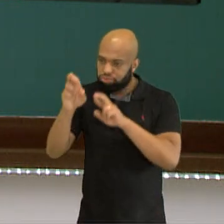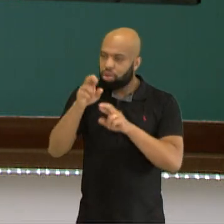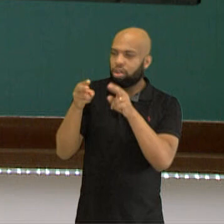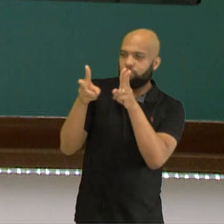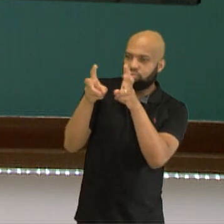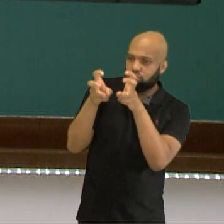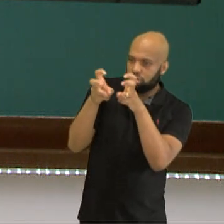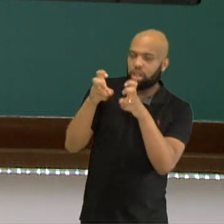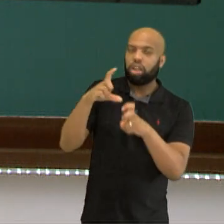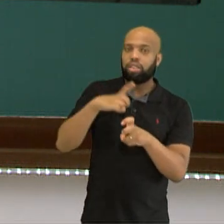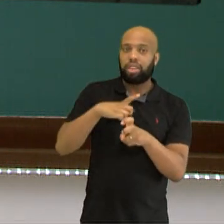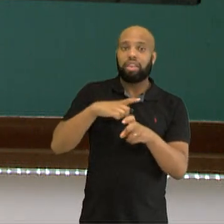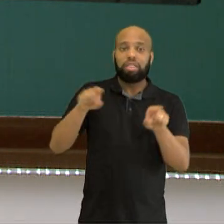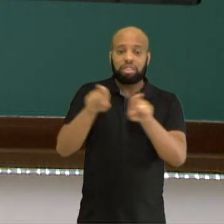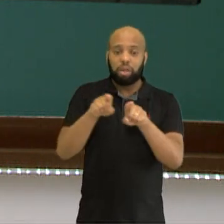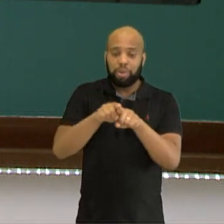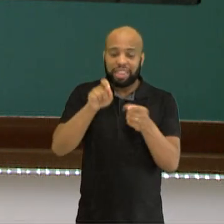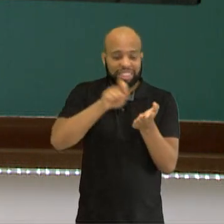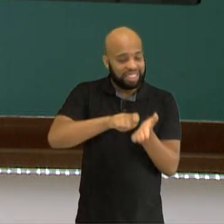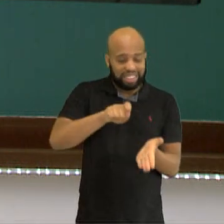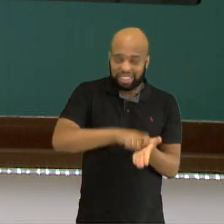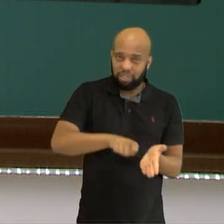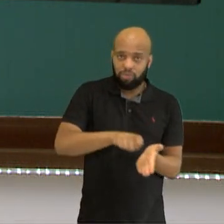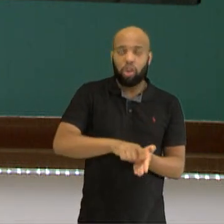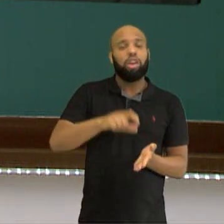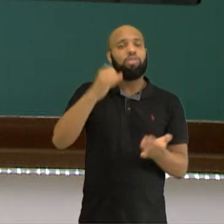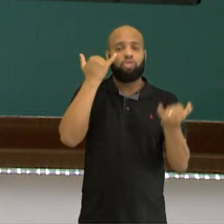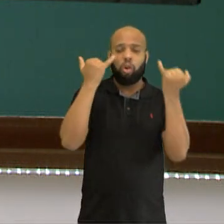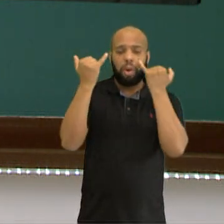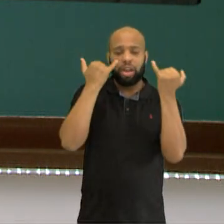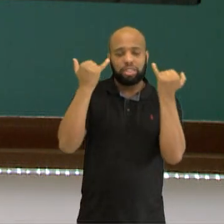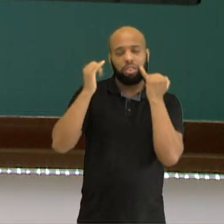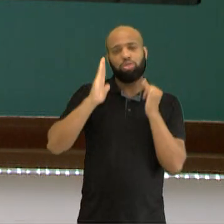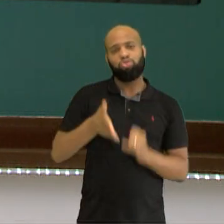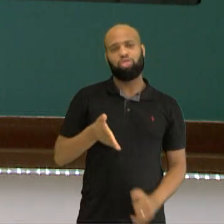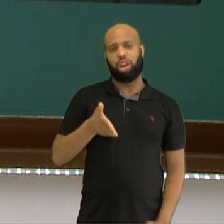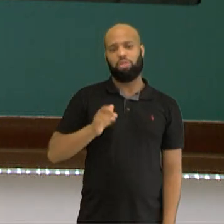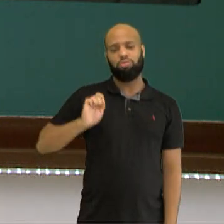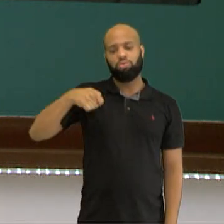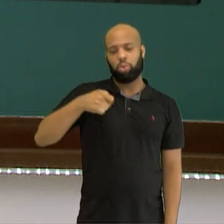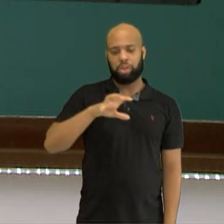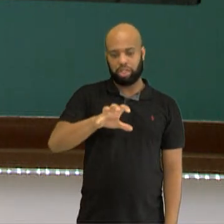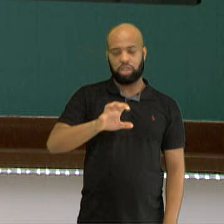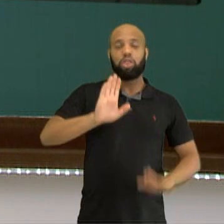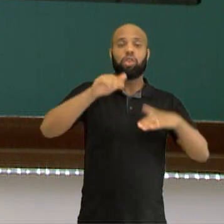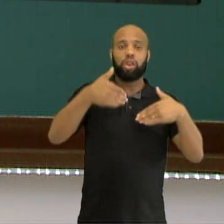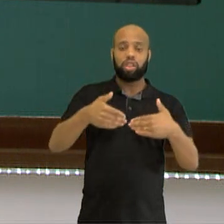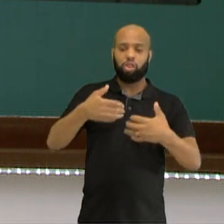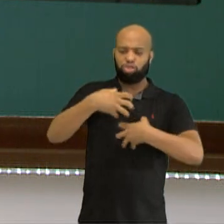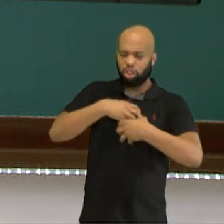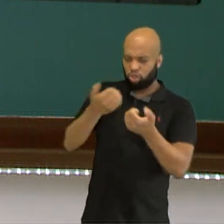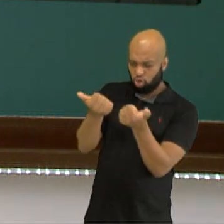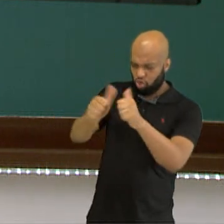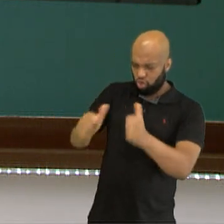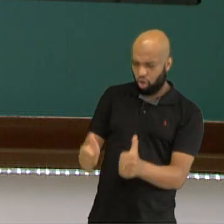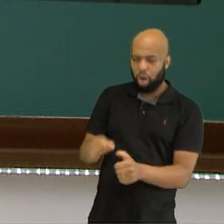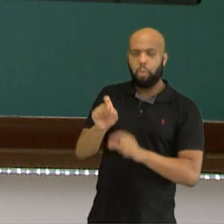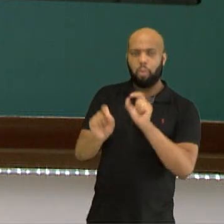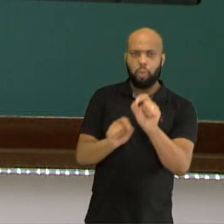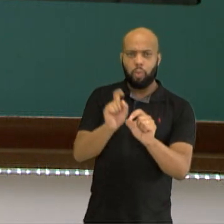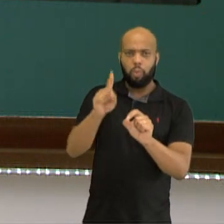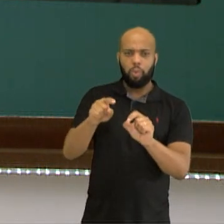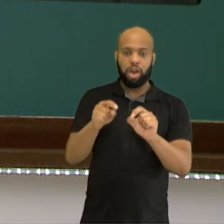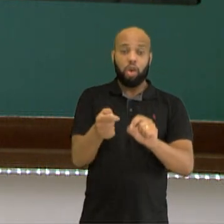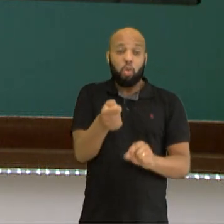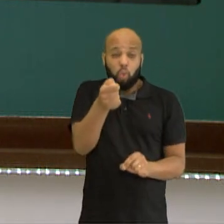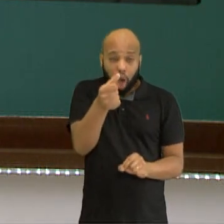existem registros, existem dados sobre isso. Então, o formato do nosso planeta é quase